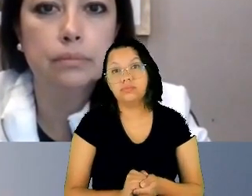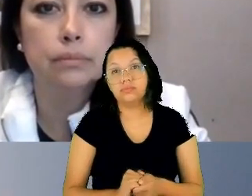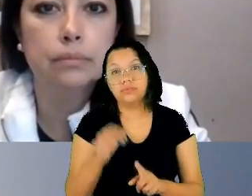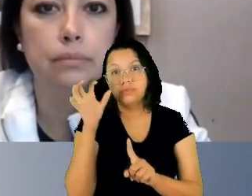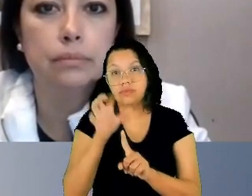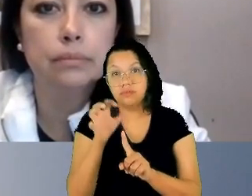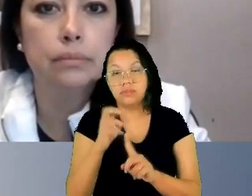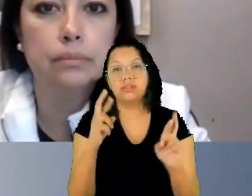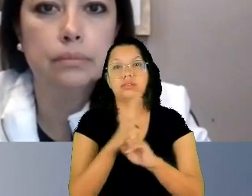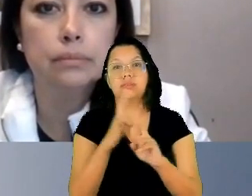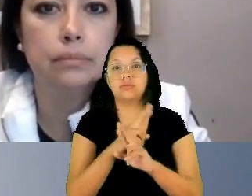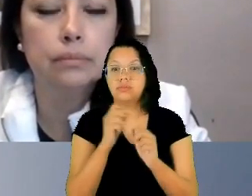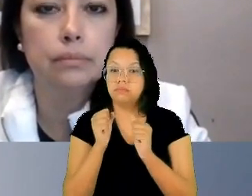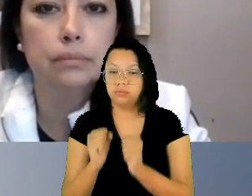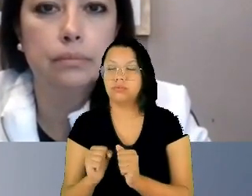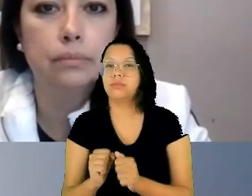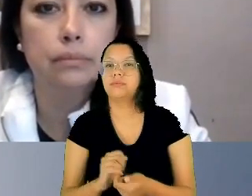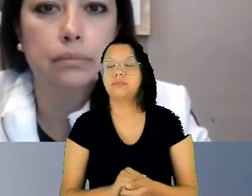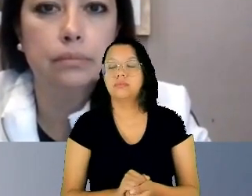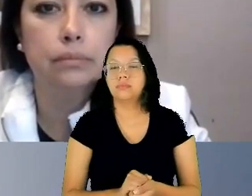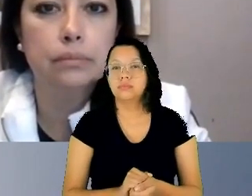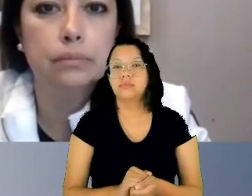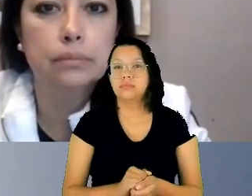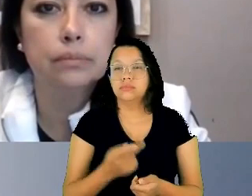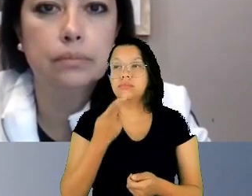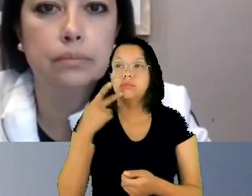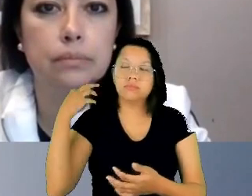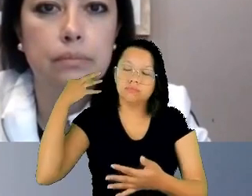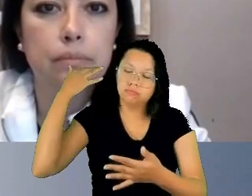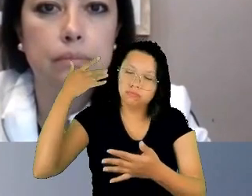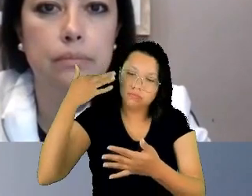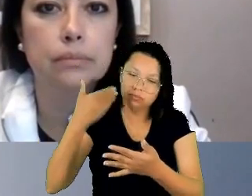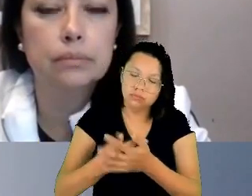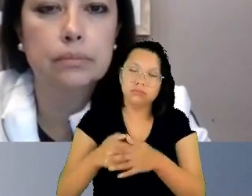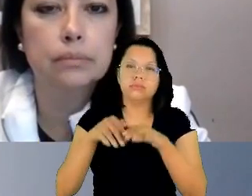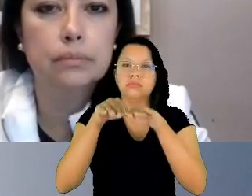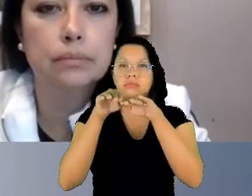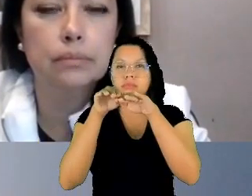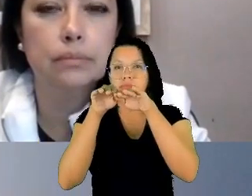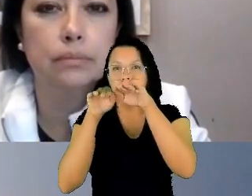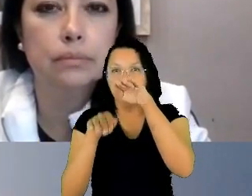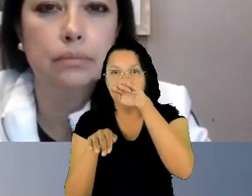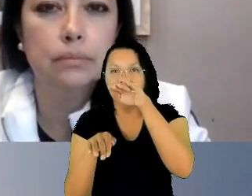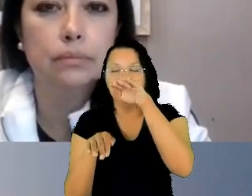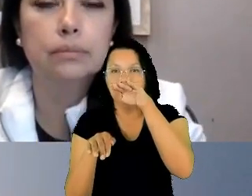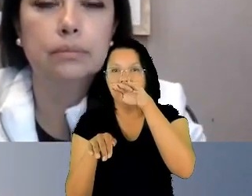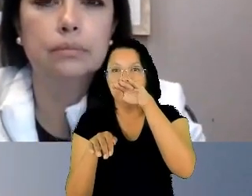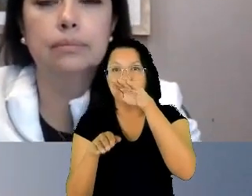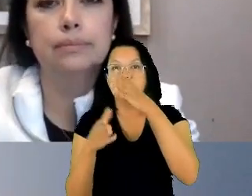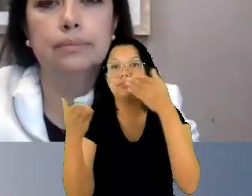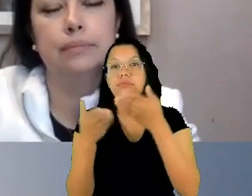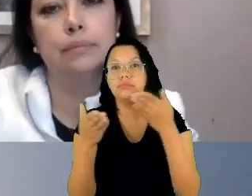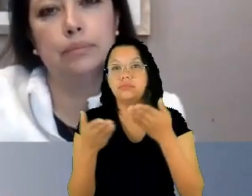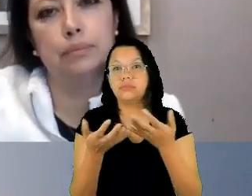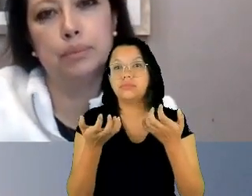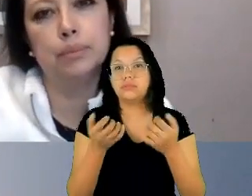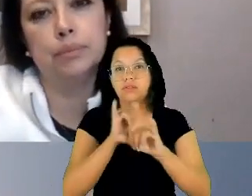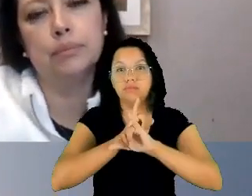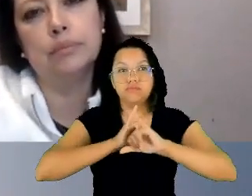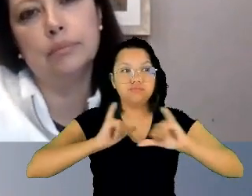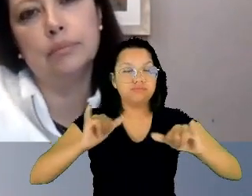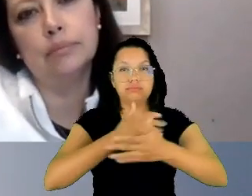historicamente desiguais e assimétricas entre homens e mulheres. Agora, eu gostaria de compartilhar com todos e todas qual é a nossa